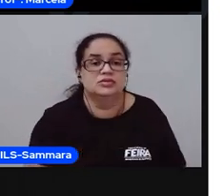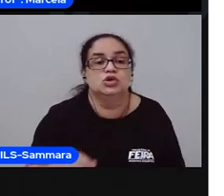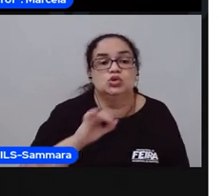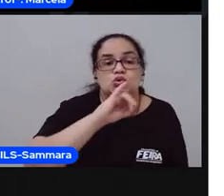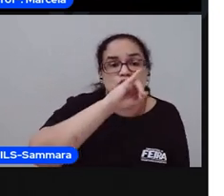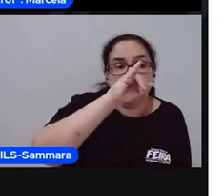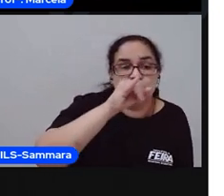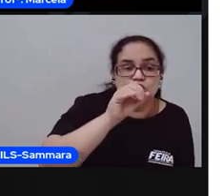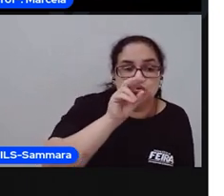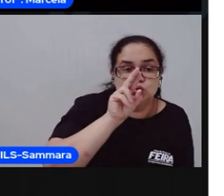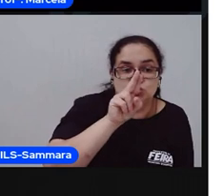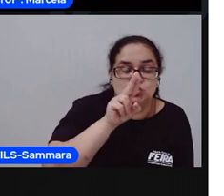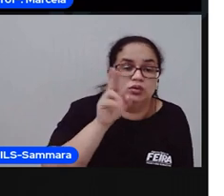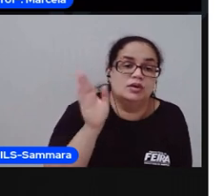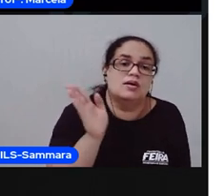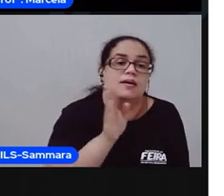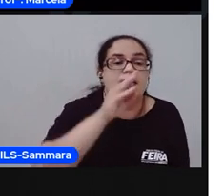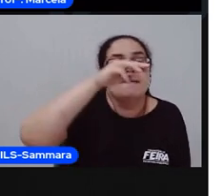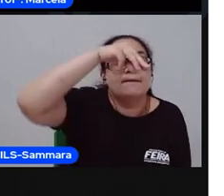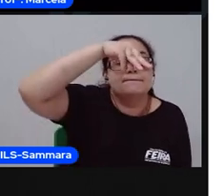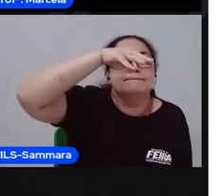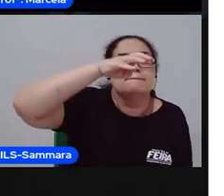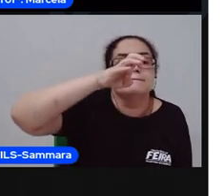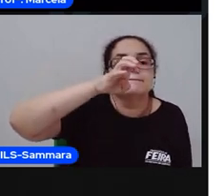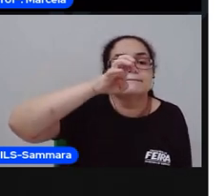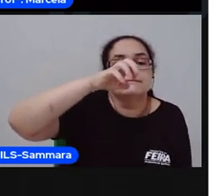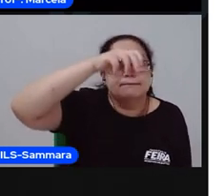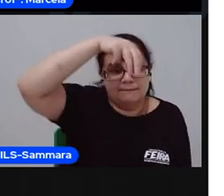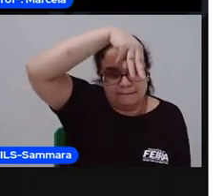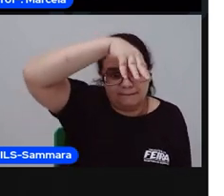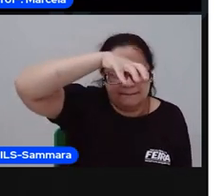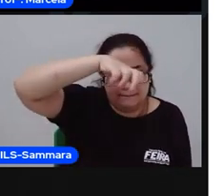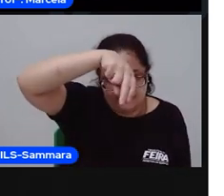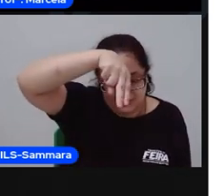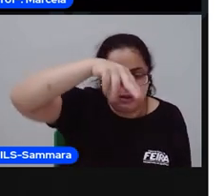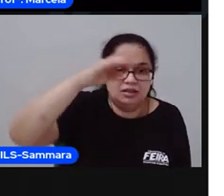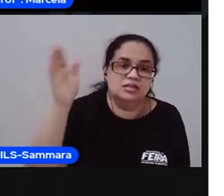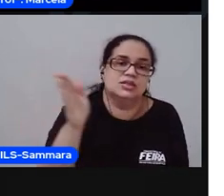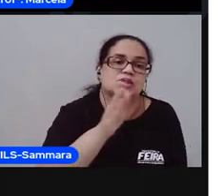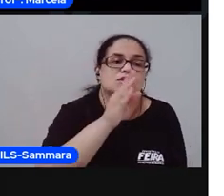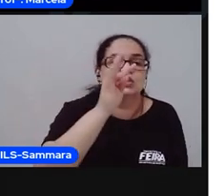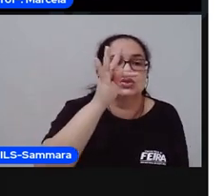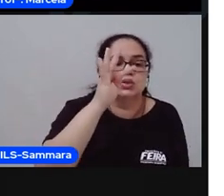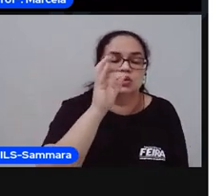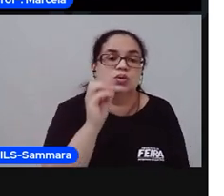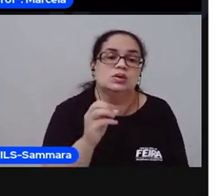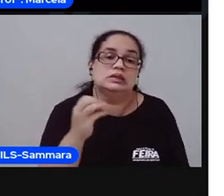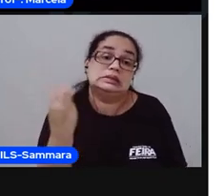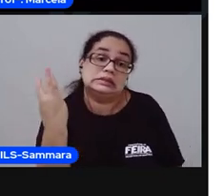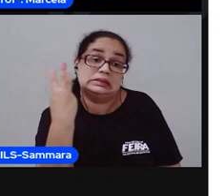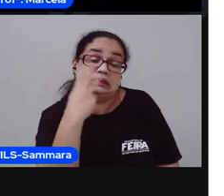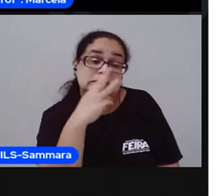Ju. Mi. To. Três vezes.